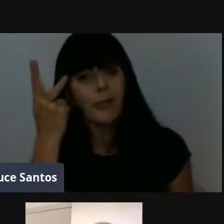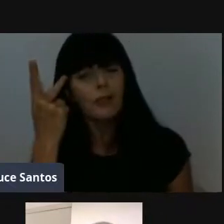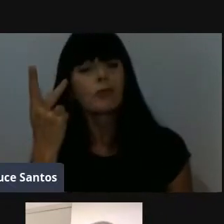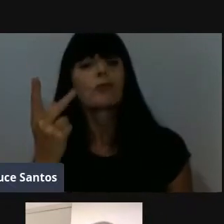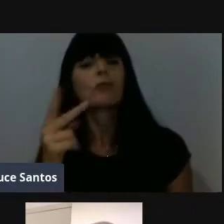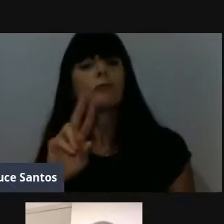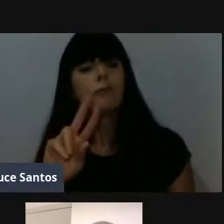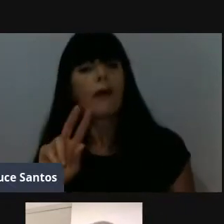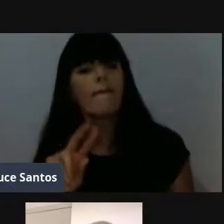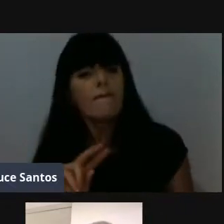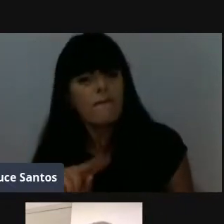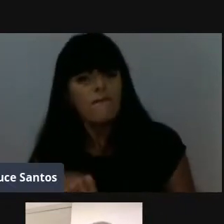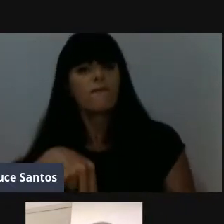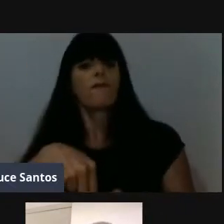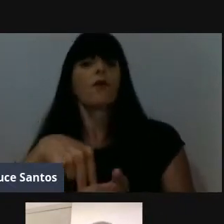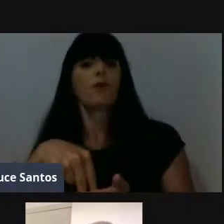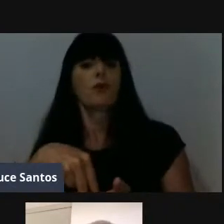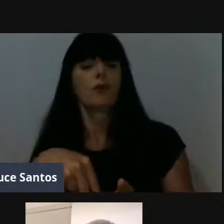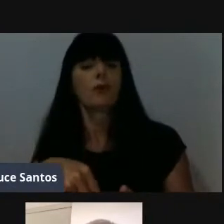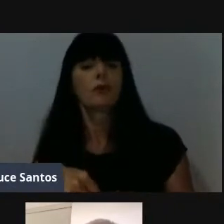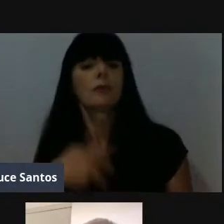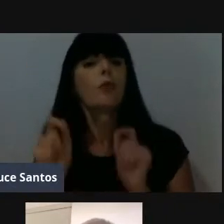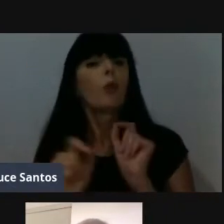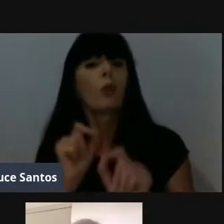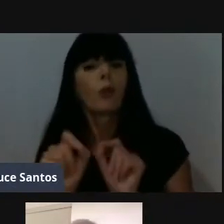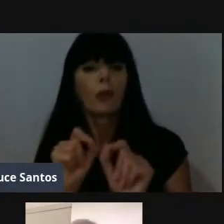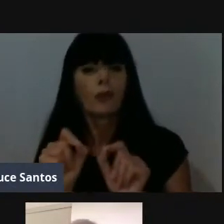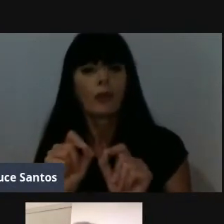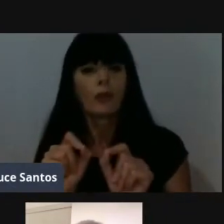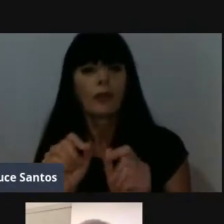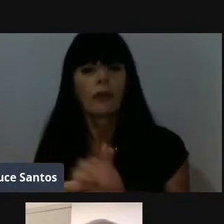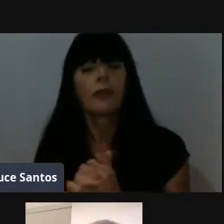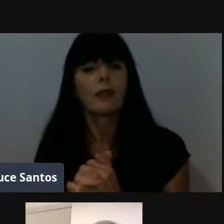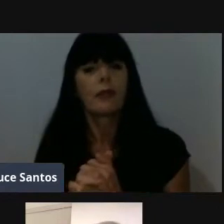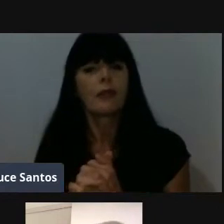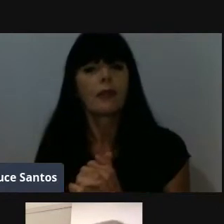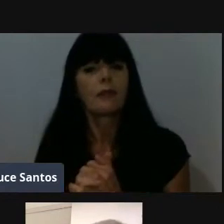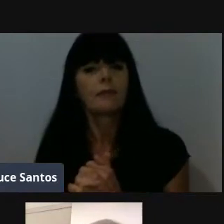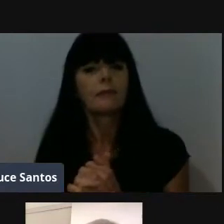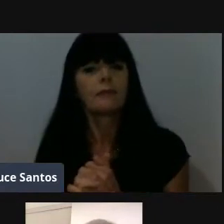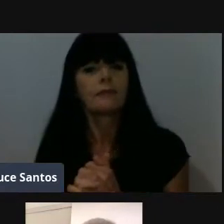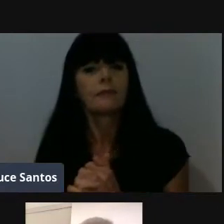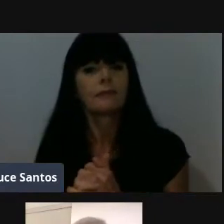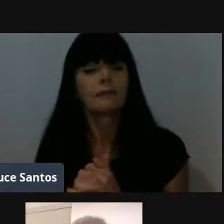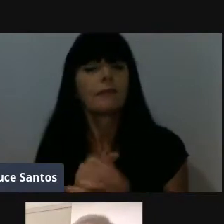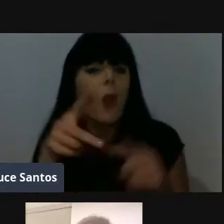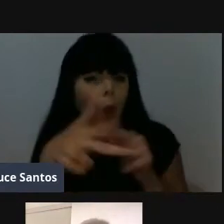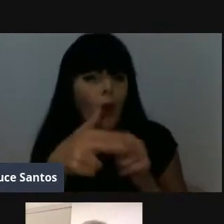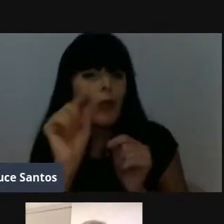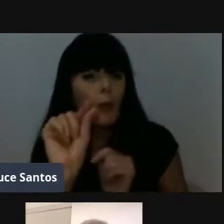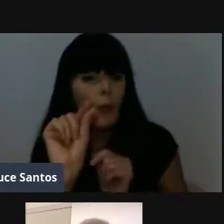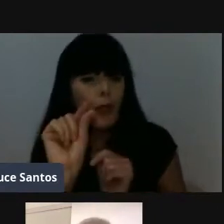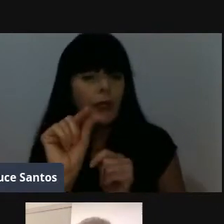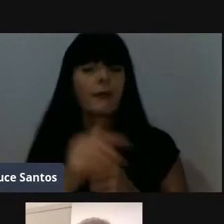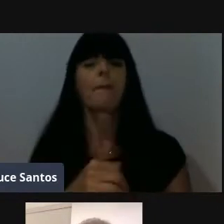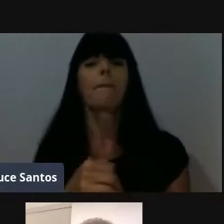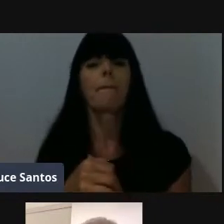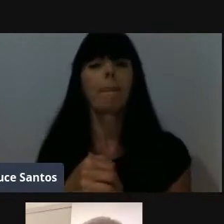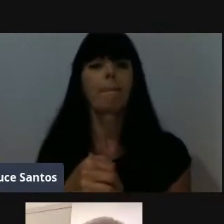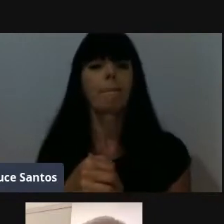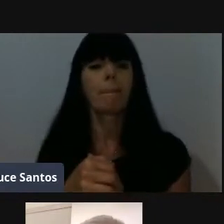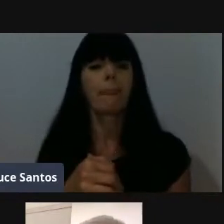reforçasse esse ponto, porque estudar, te cortando só um pouquinho, é